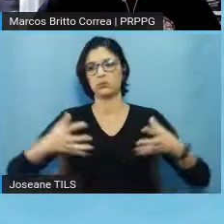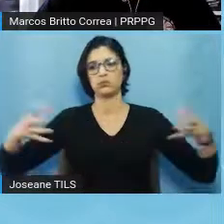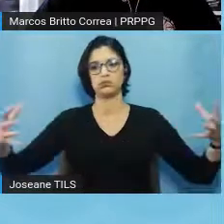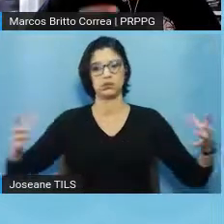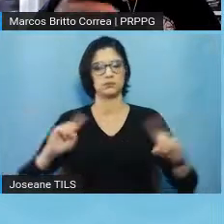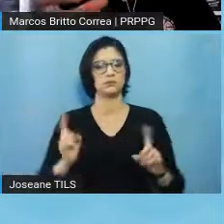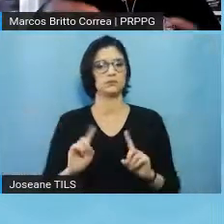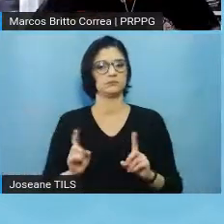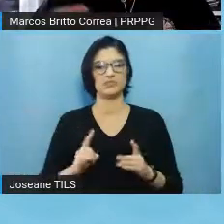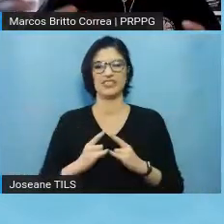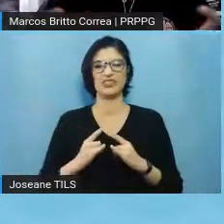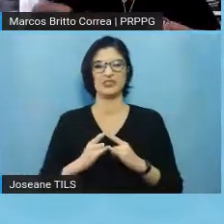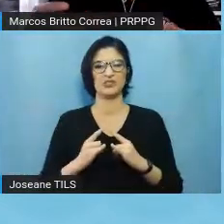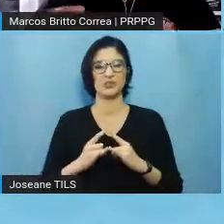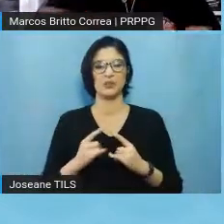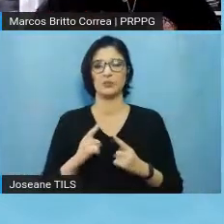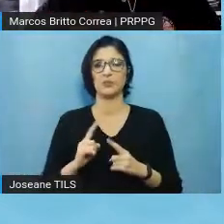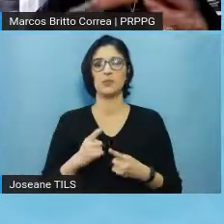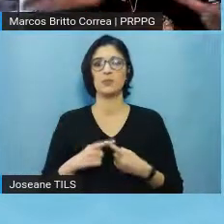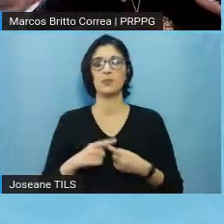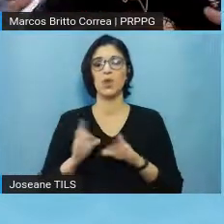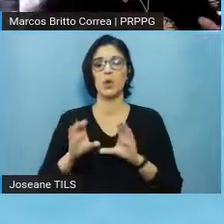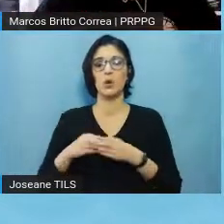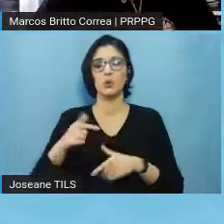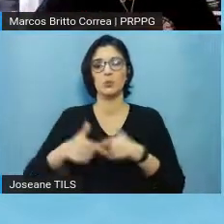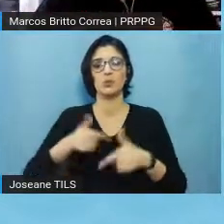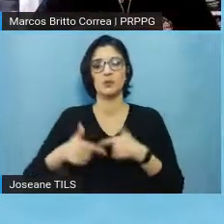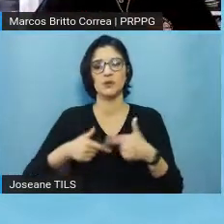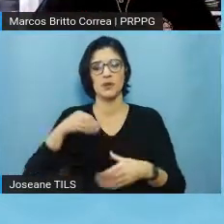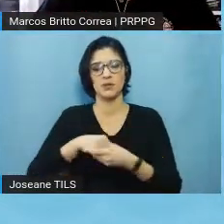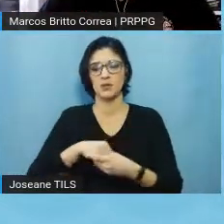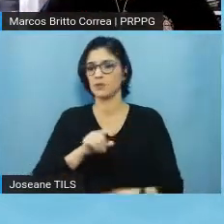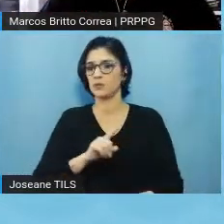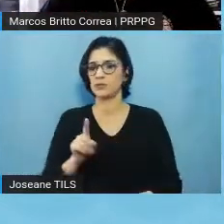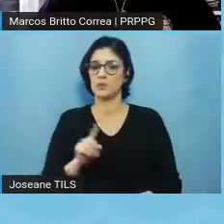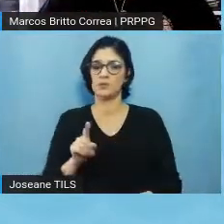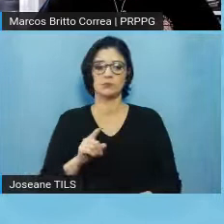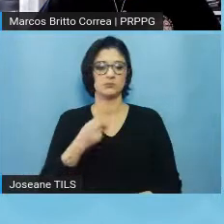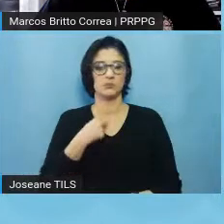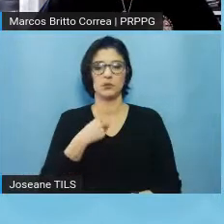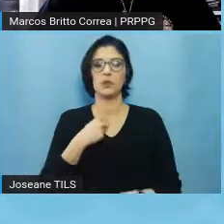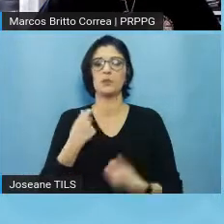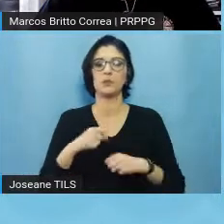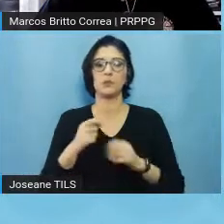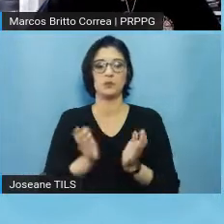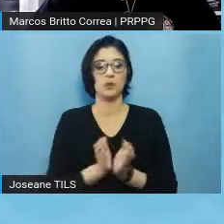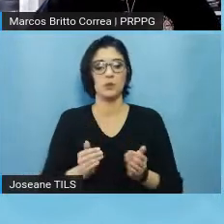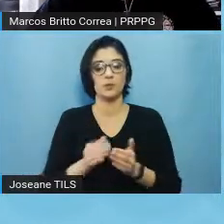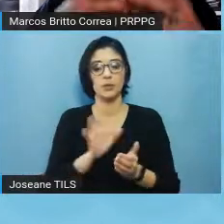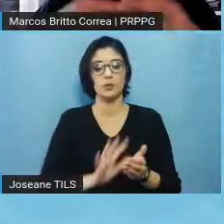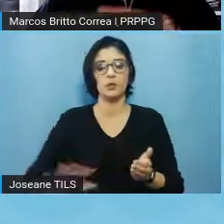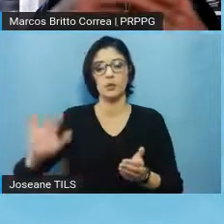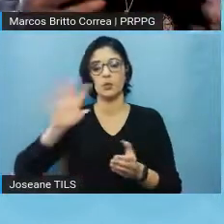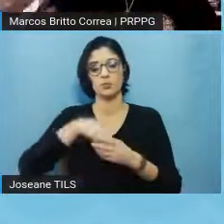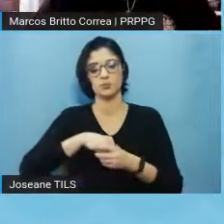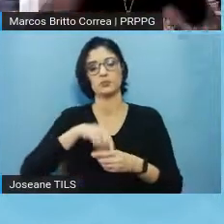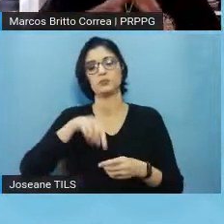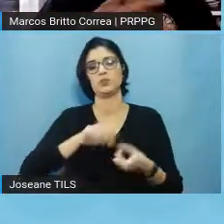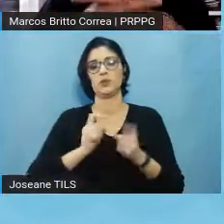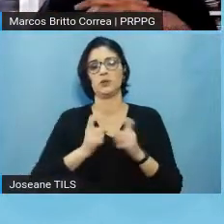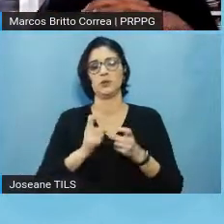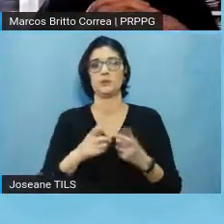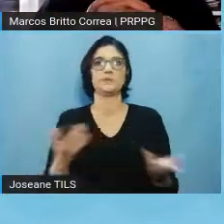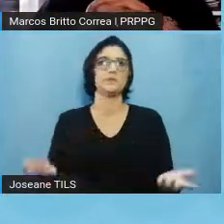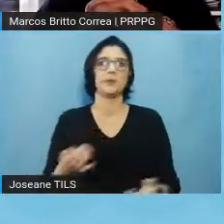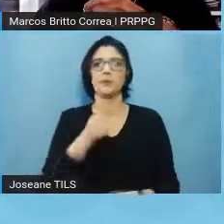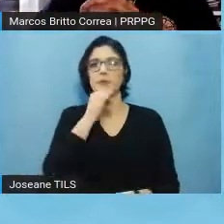justamente porque não é possível nem fazer grupos de trabalho dentro do comitê, o comitê inteiro tem que se reunir e fazer avaliação, então, fazendo um comitê com 30 membros,